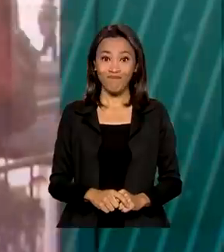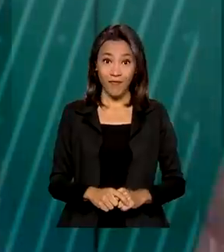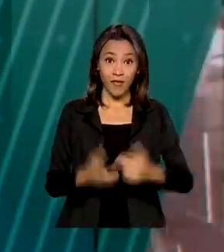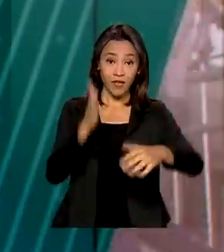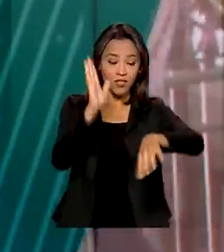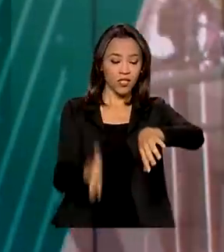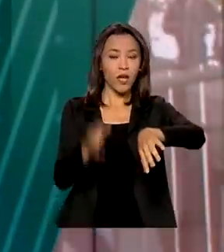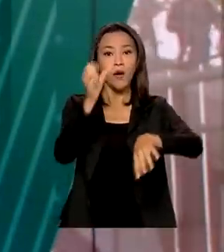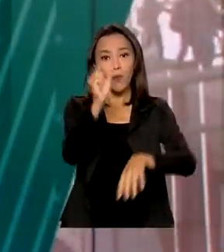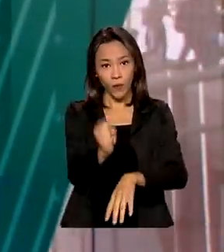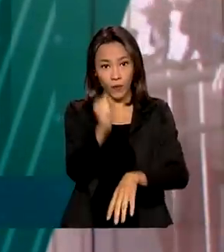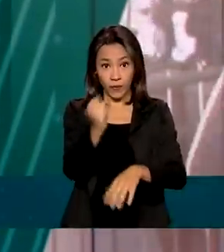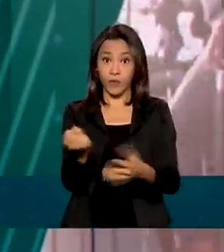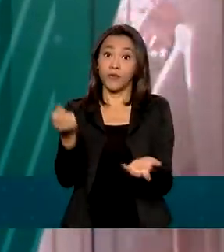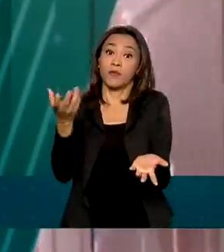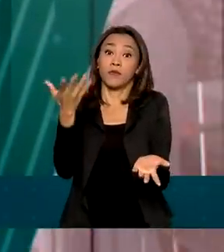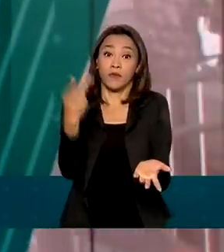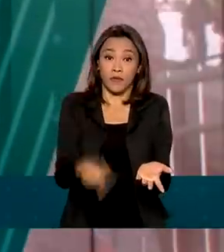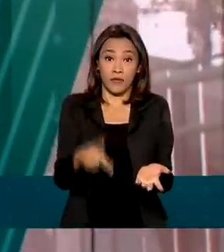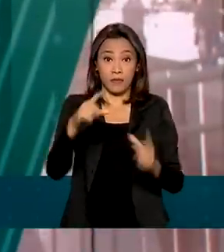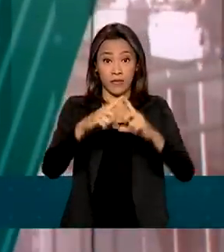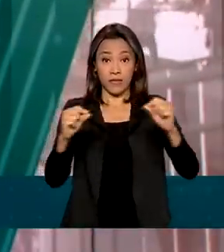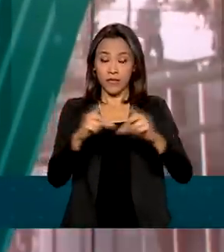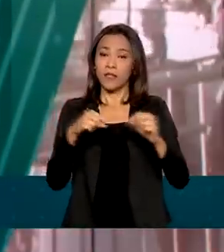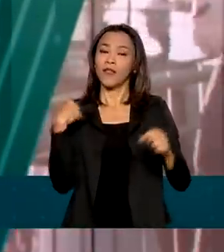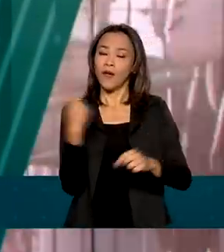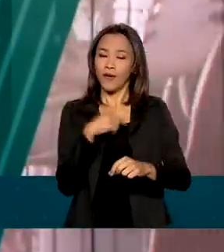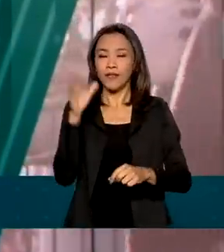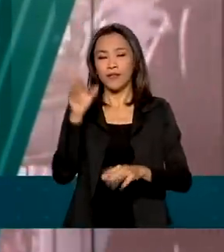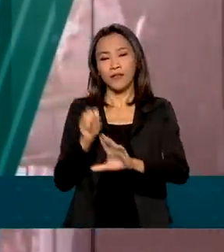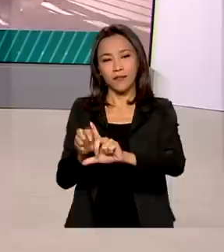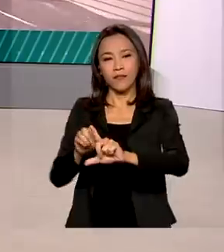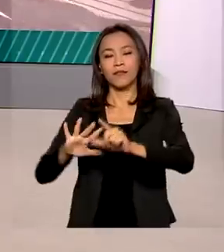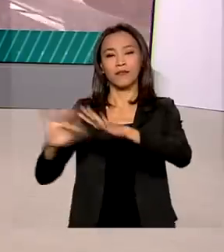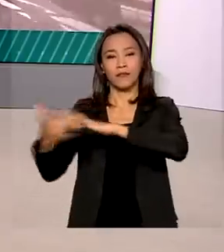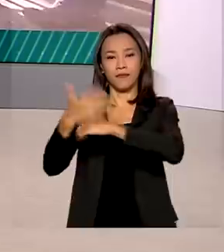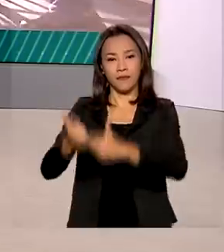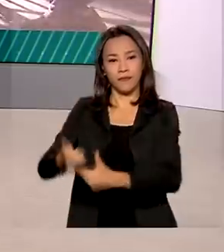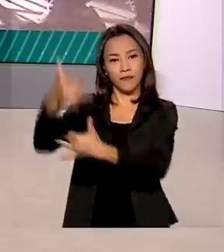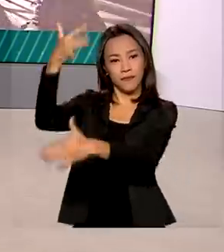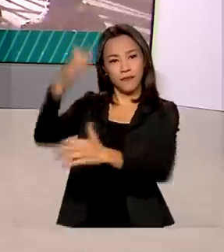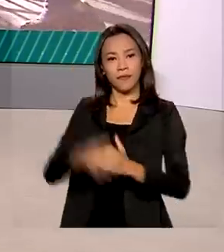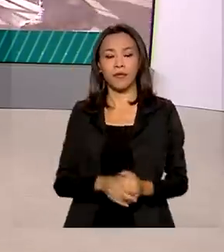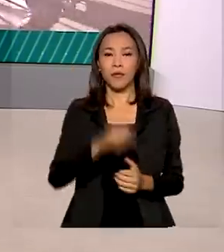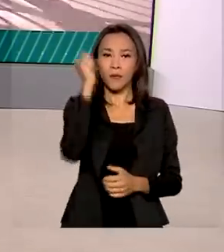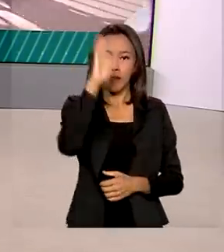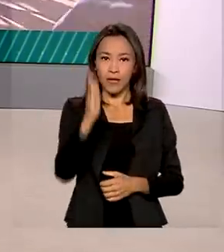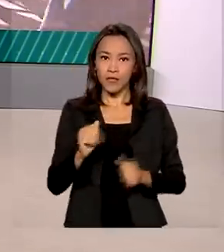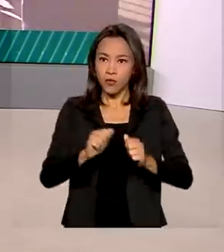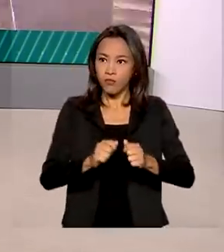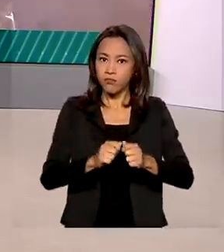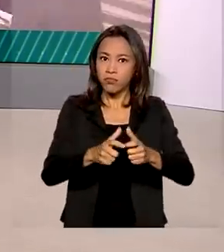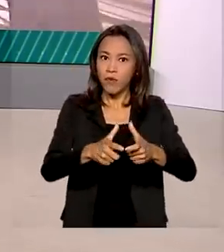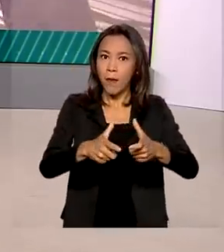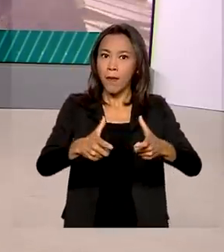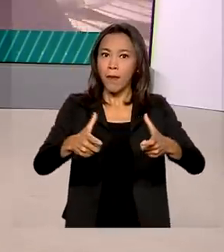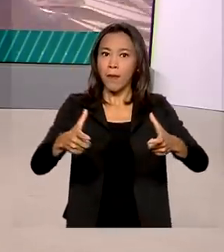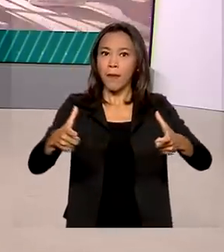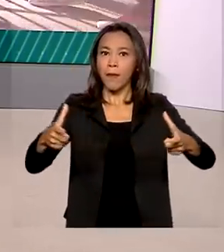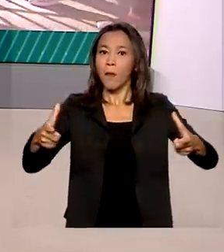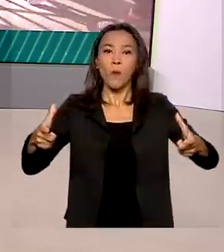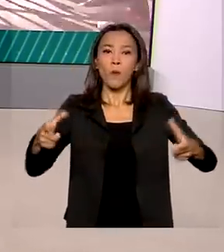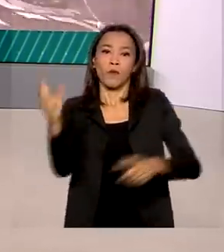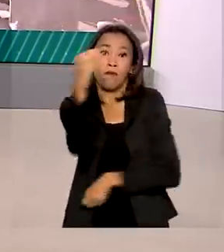Agora são oito horas em Brasília e estamos ao vivo também pelas redes sociais. O Brasil avança na vacinação contra a Covid-19.